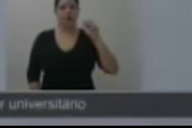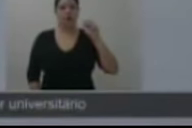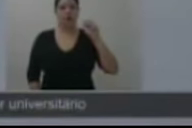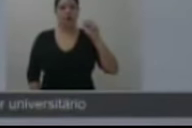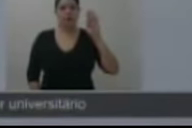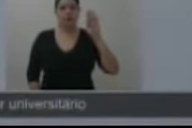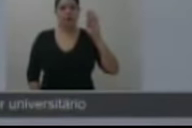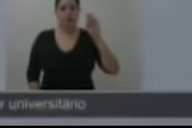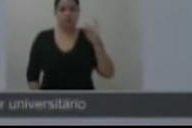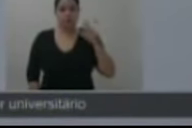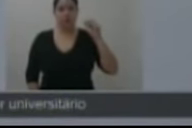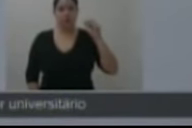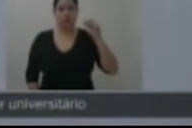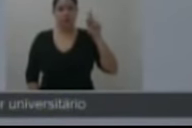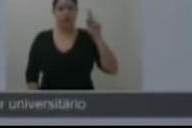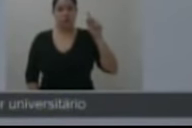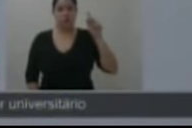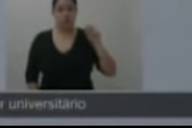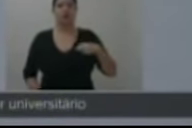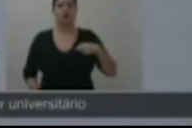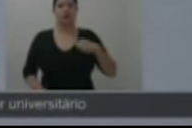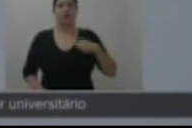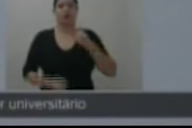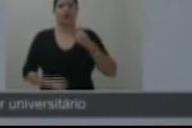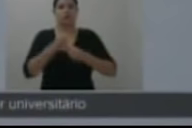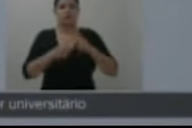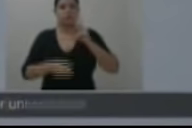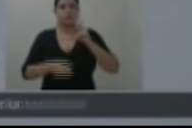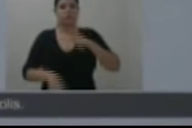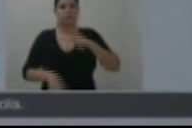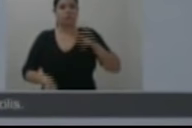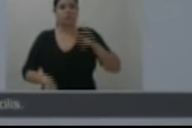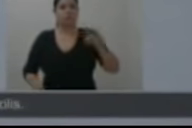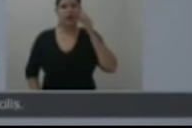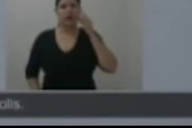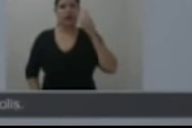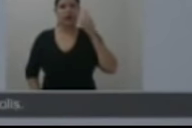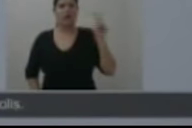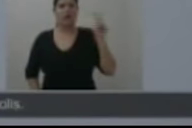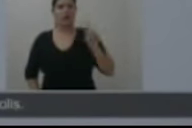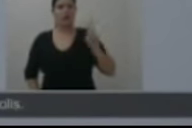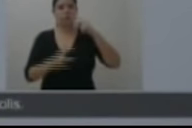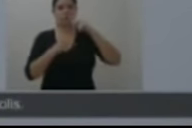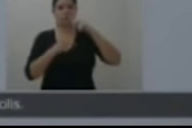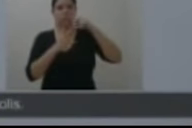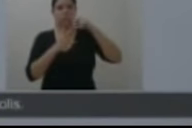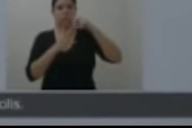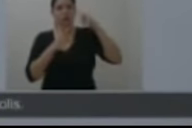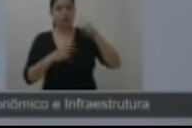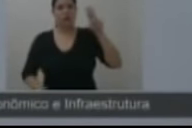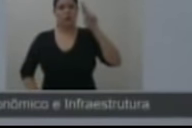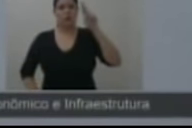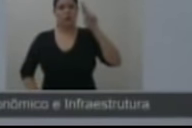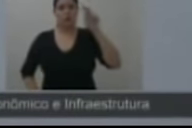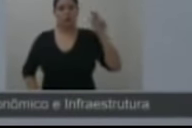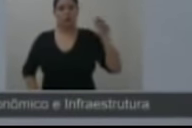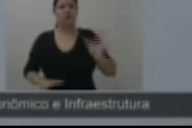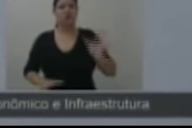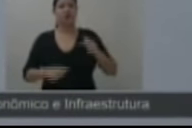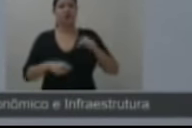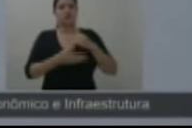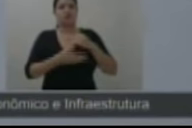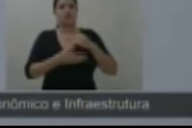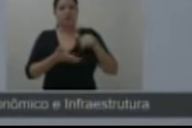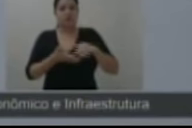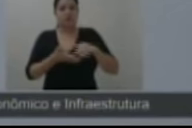eu sou Fábio Cardoso, economista, professor universitário e vereador por dois mandatos em Rondonópolis. Fui secretário de Agricultura,